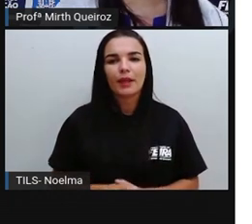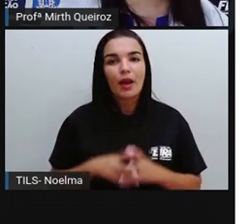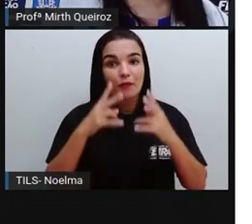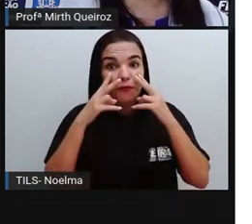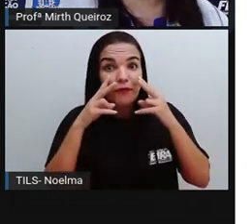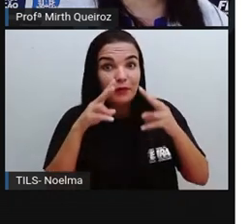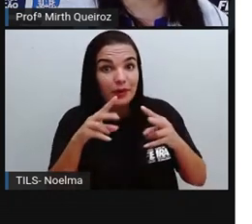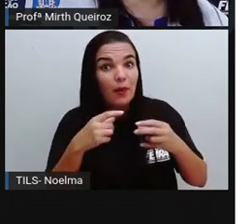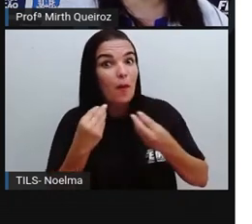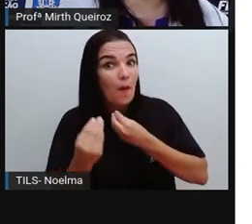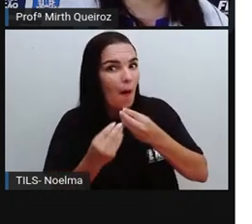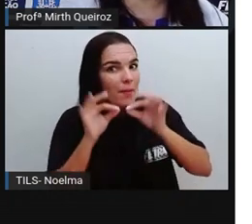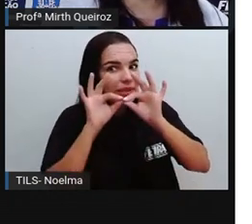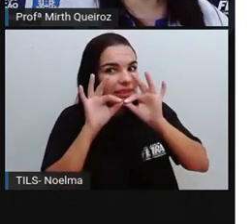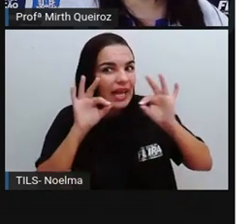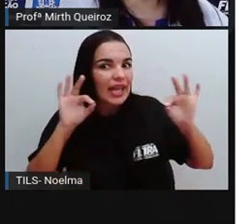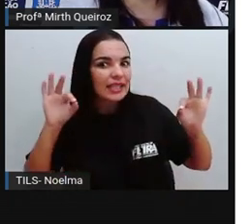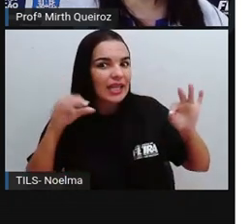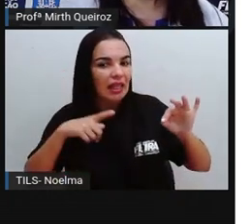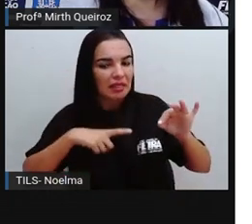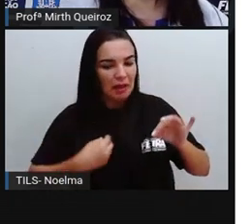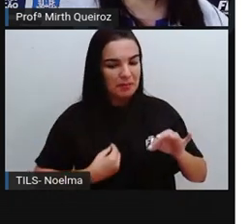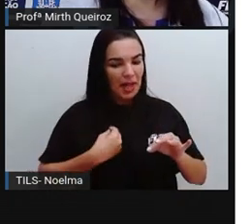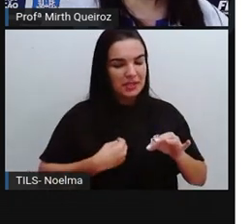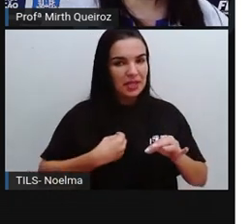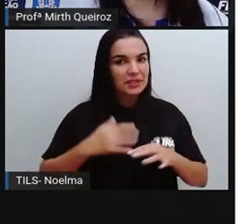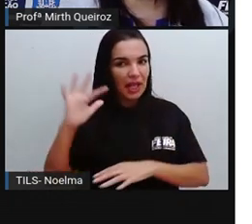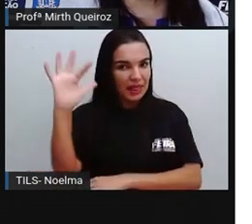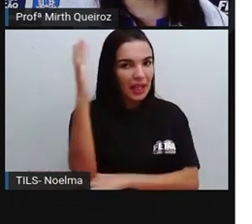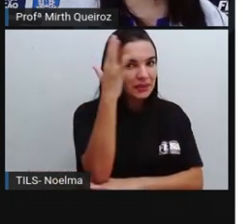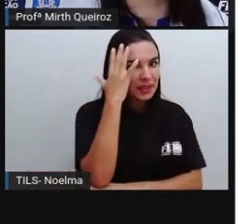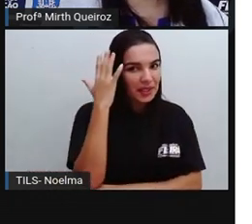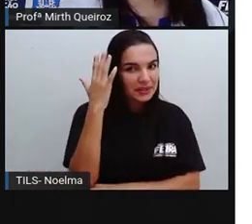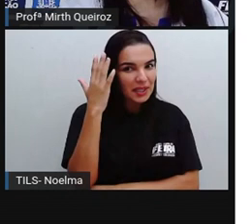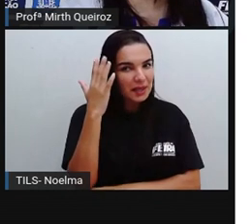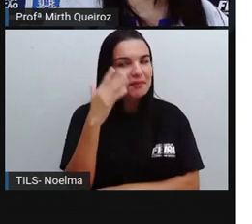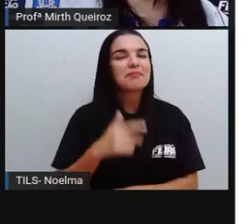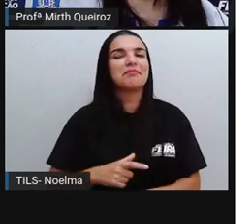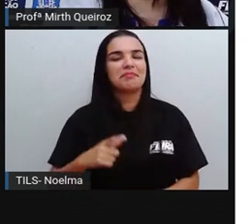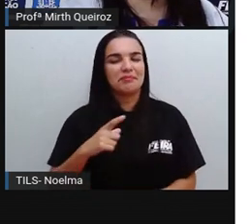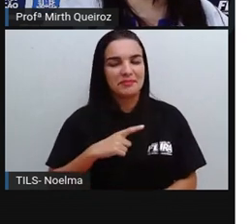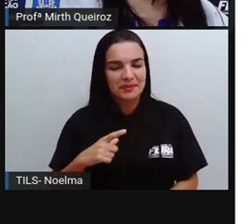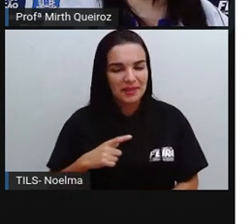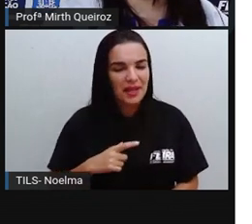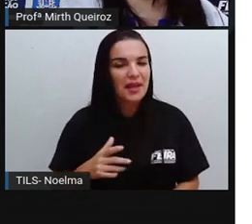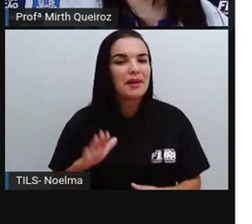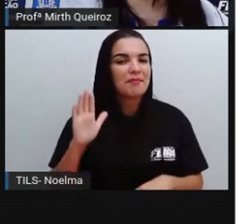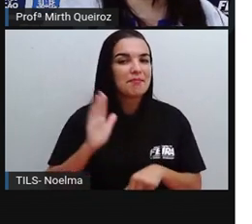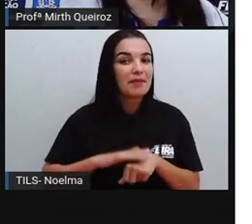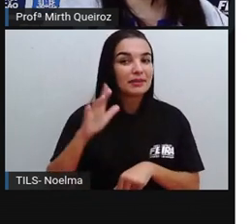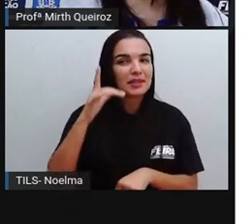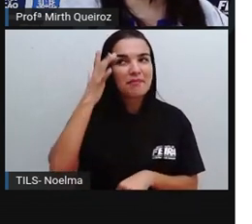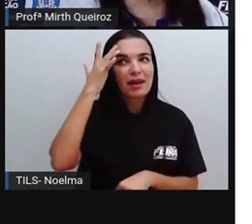Notou como as linhas, elas estão presentes na natureza? Mais do que imaginamos, não é verdade?